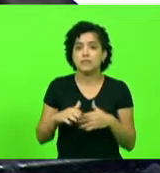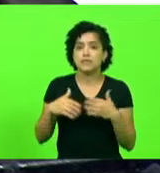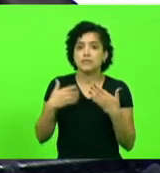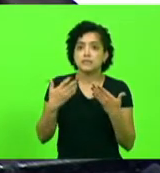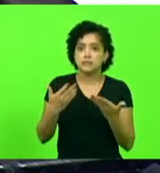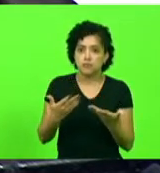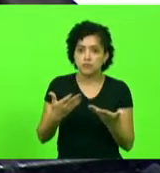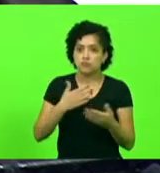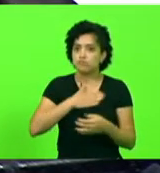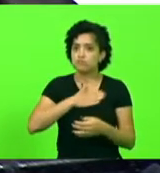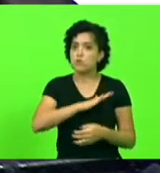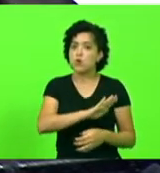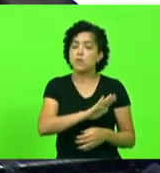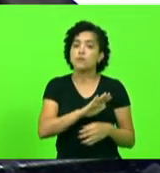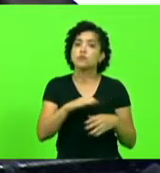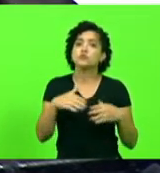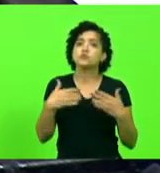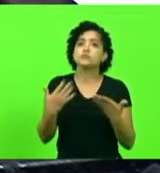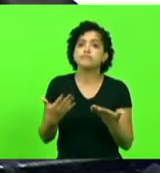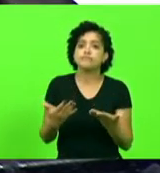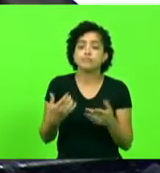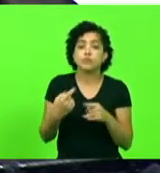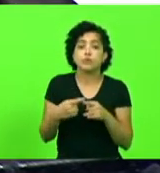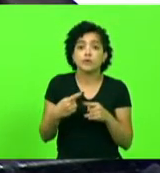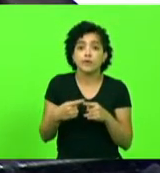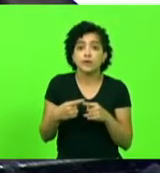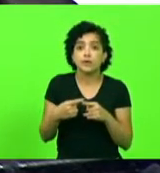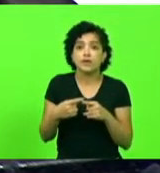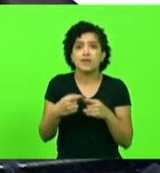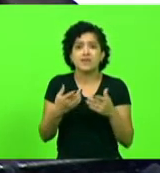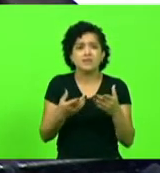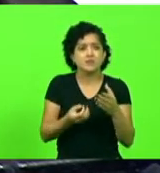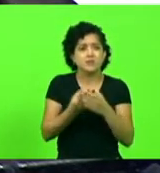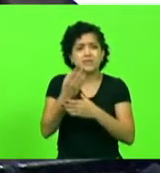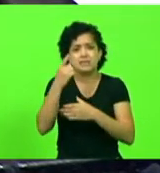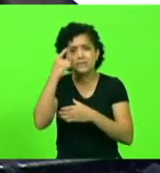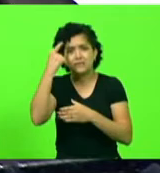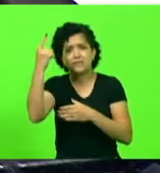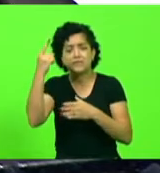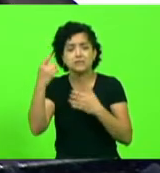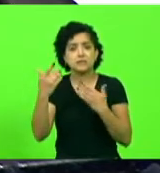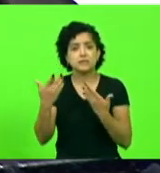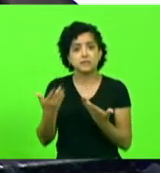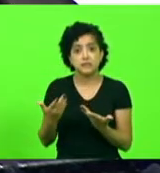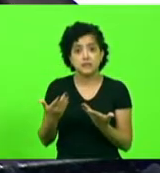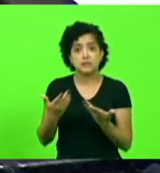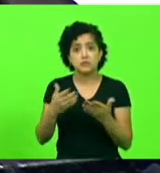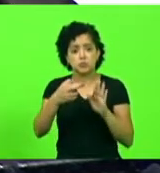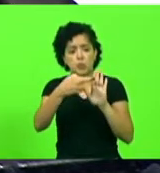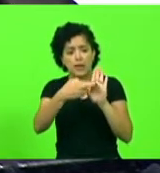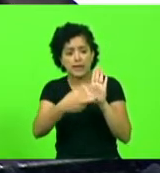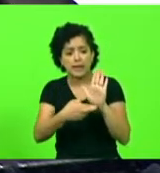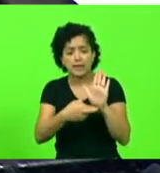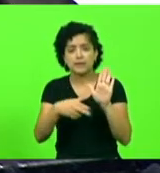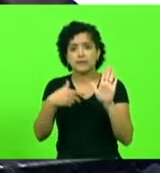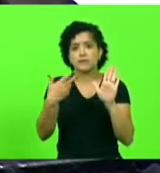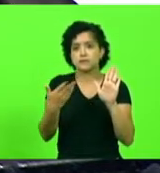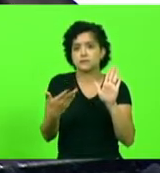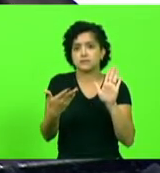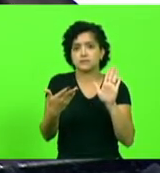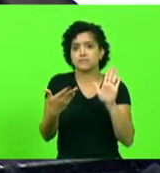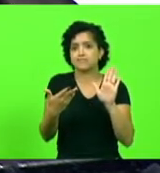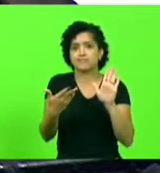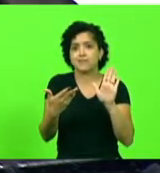meu repúdio é porque ficam criando essas regras que não podem ser